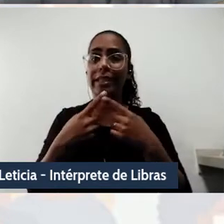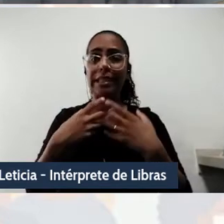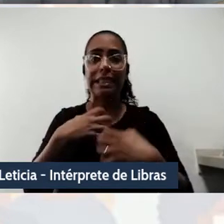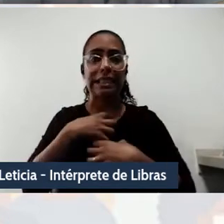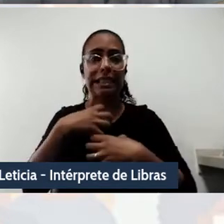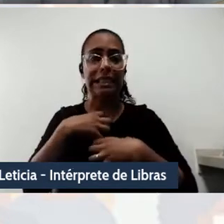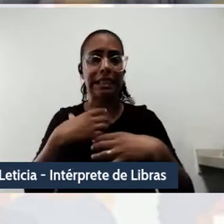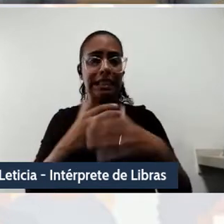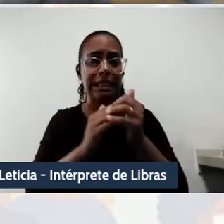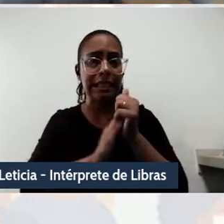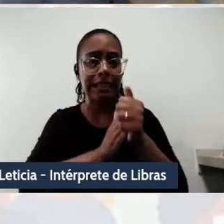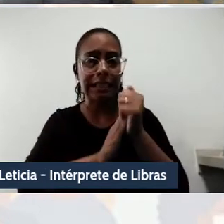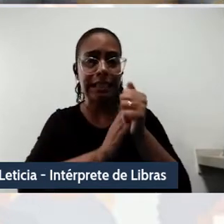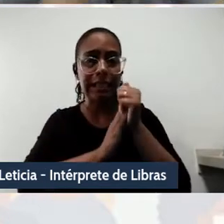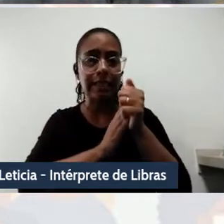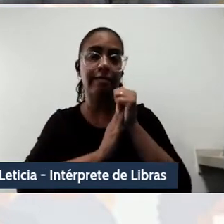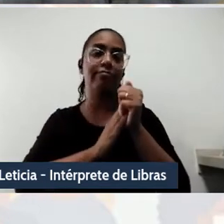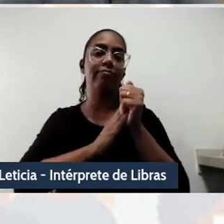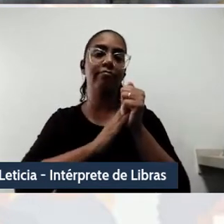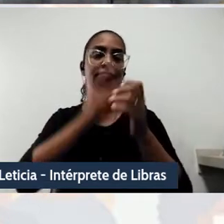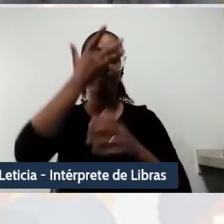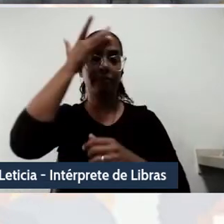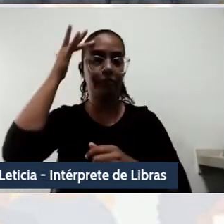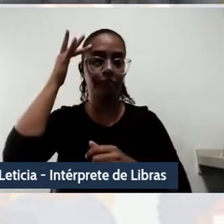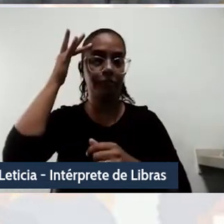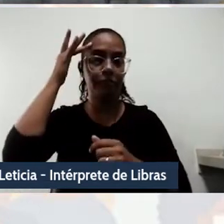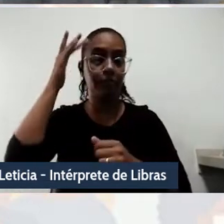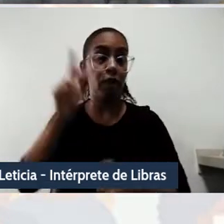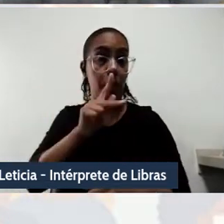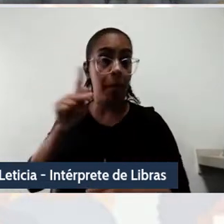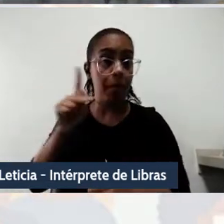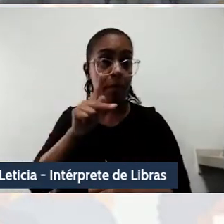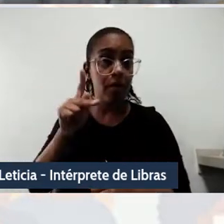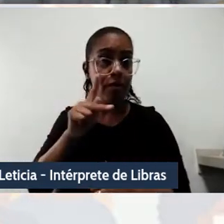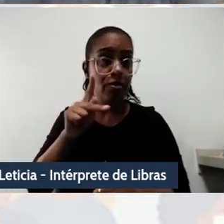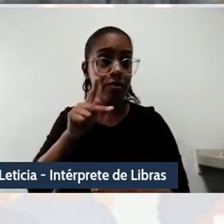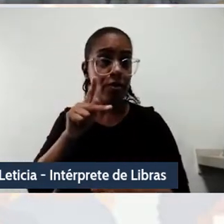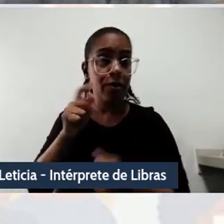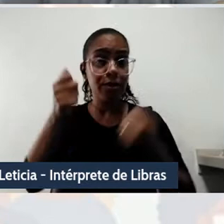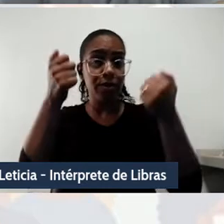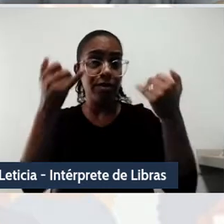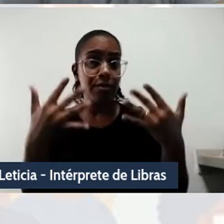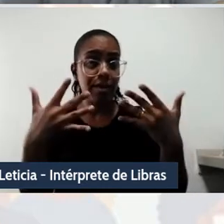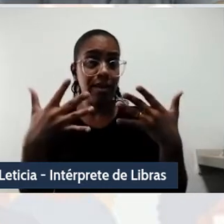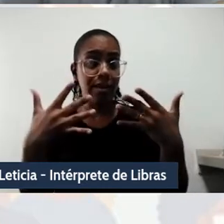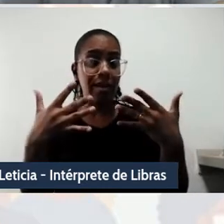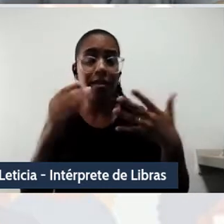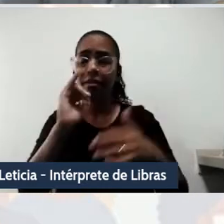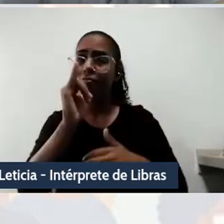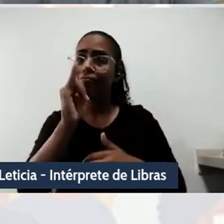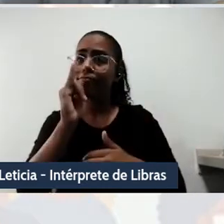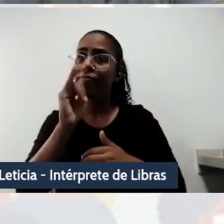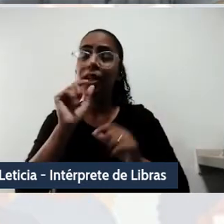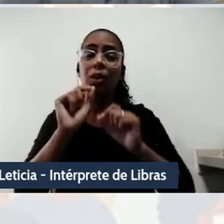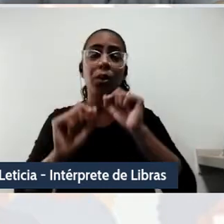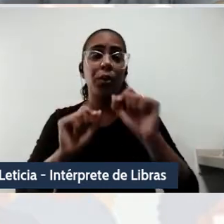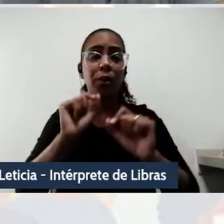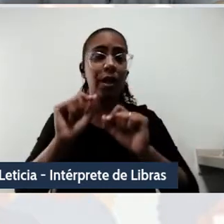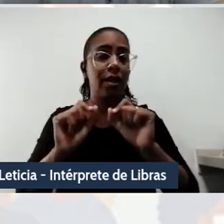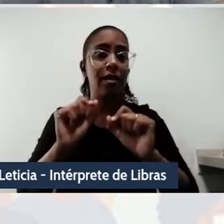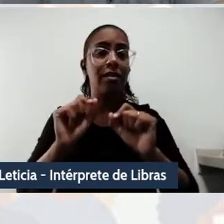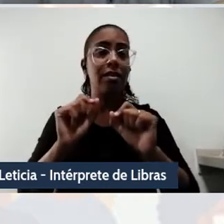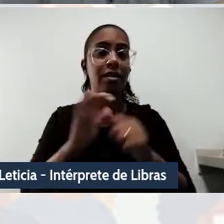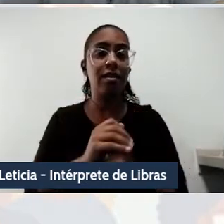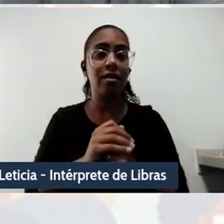se dirigir a outra pessoa, o que os professores têm destacado é que o uso reiterado e difundido de assistentes de voz